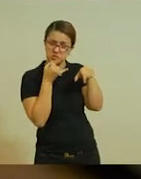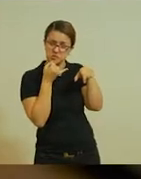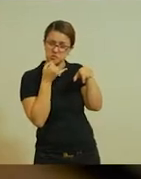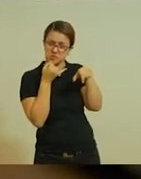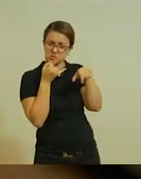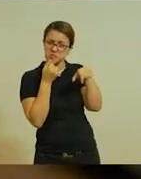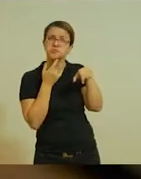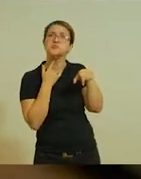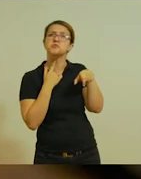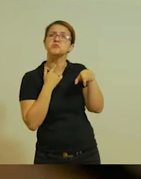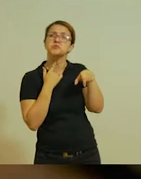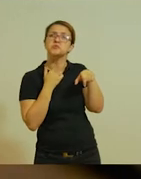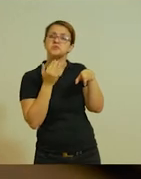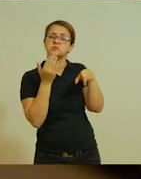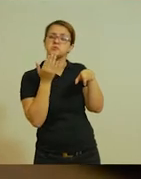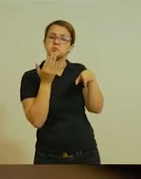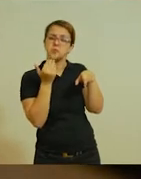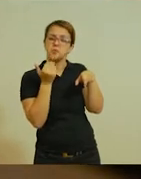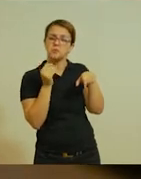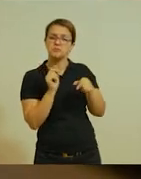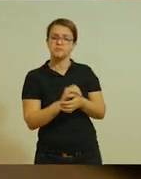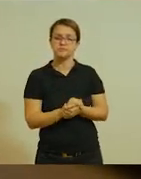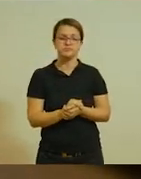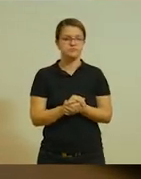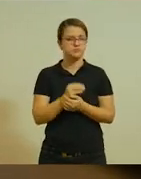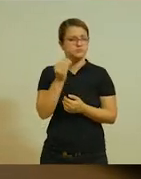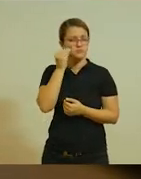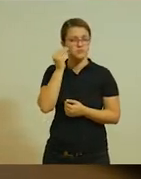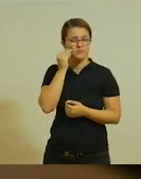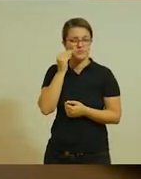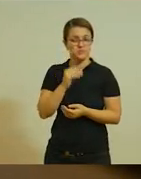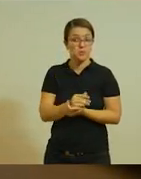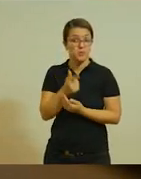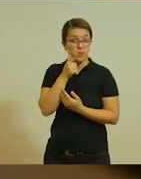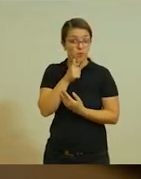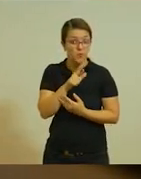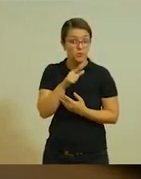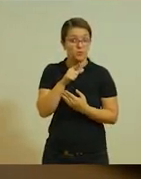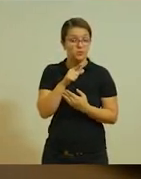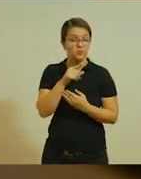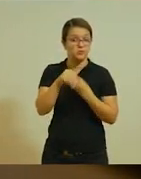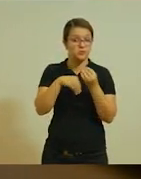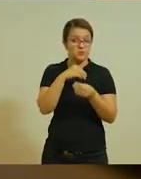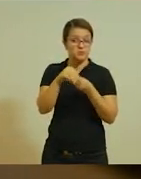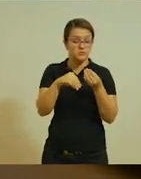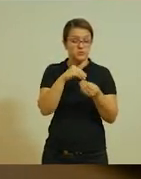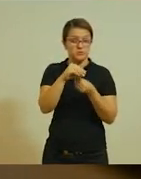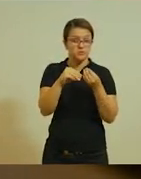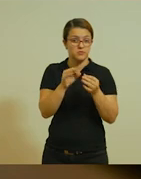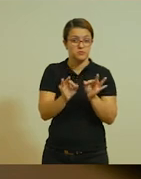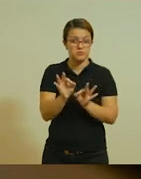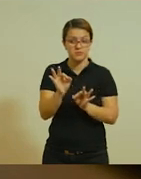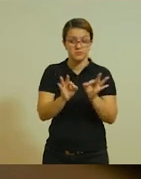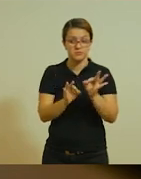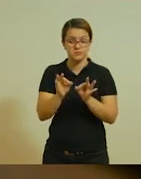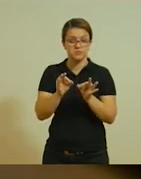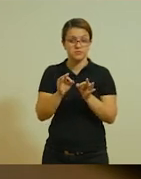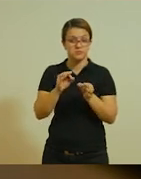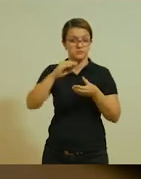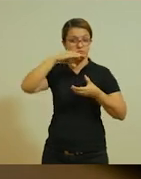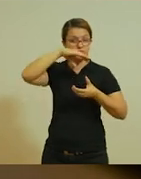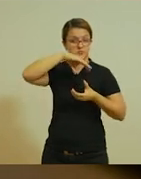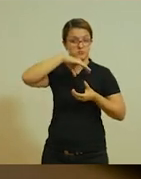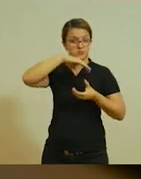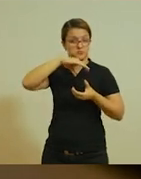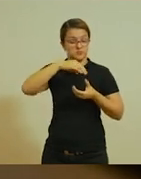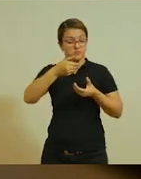vontade de comer alguma coisa? Vamos lá. Vamos tentar montar outra carinha. Essa carinha aqui é o quê?